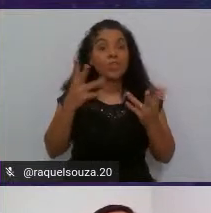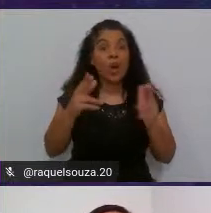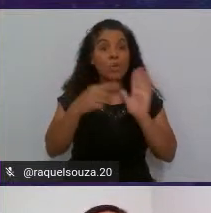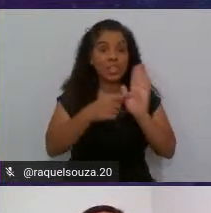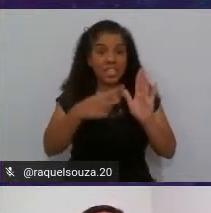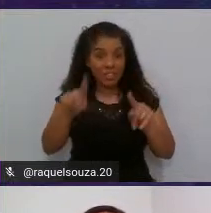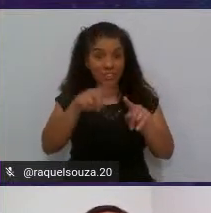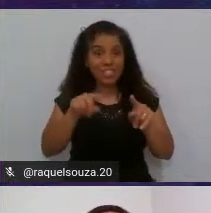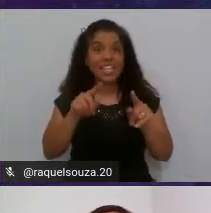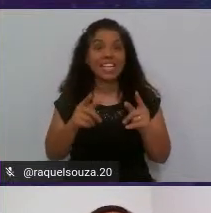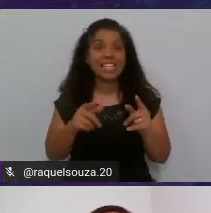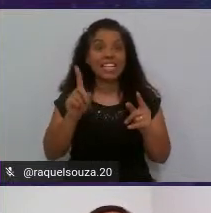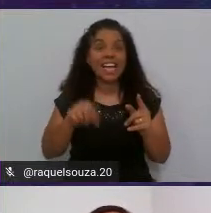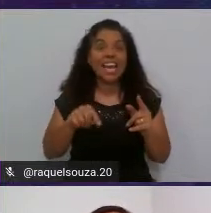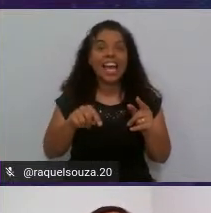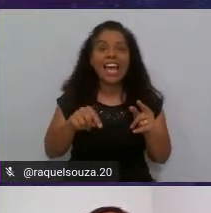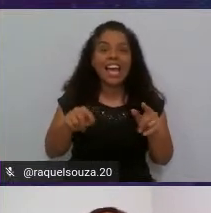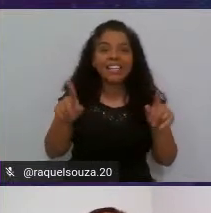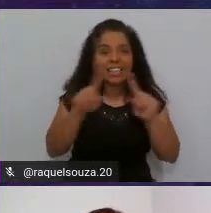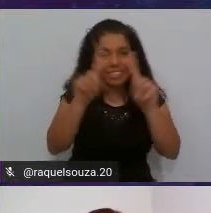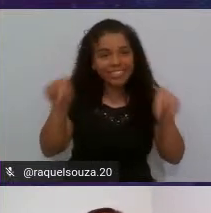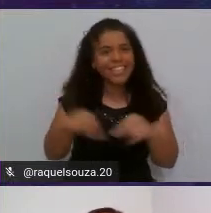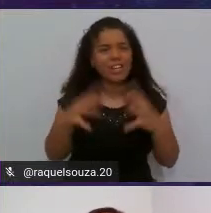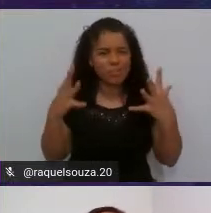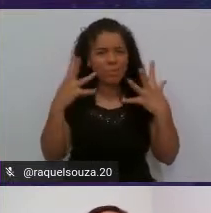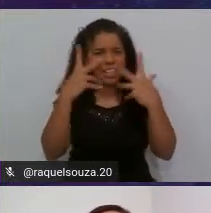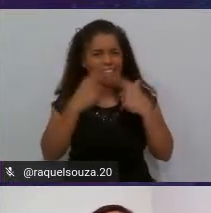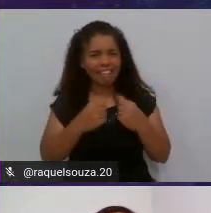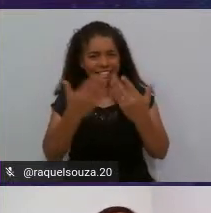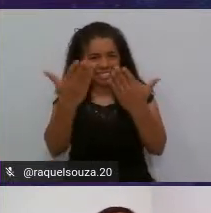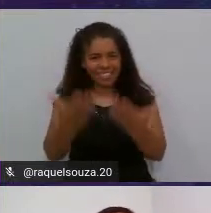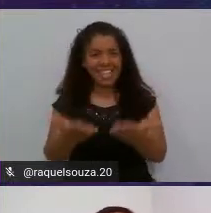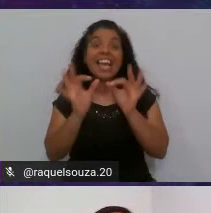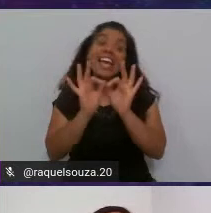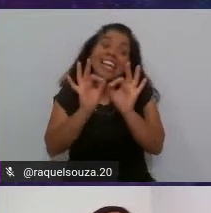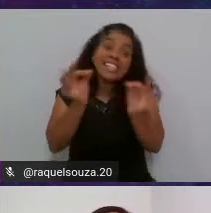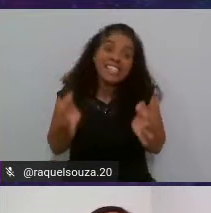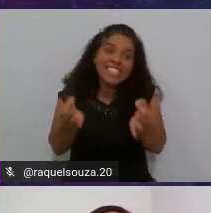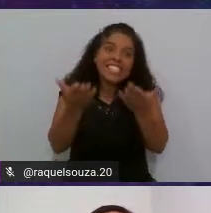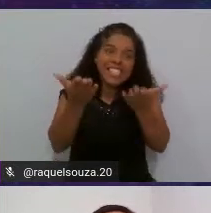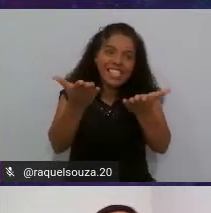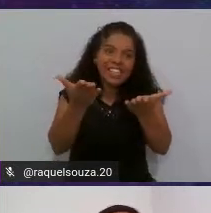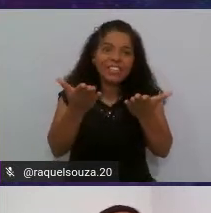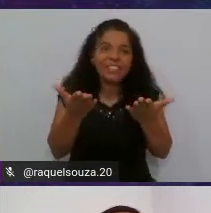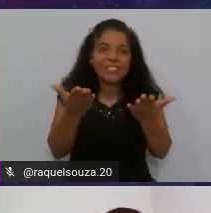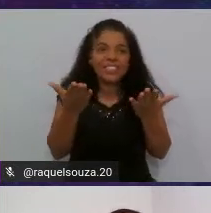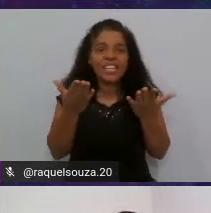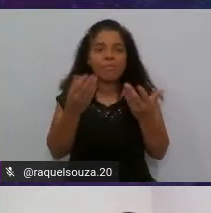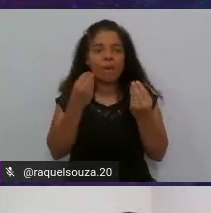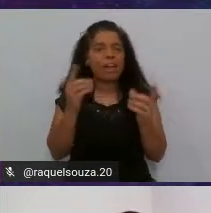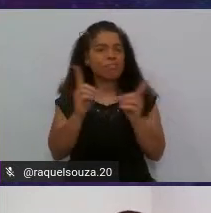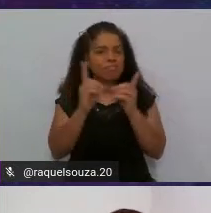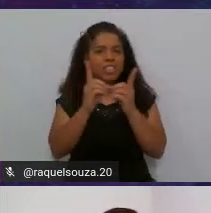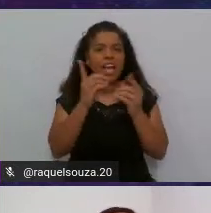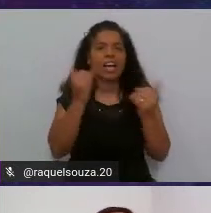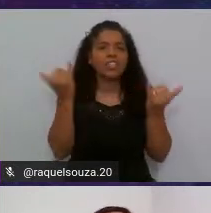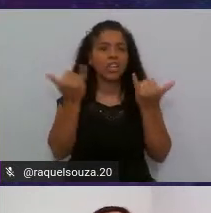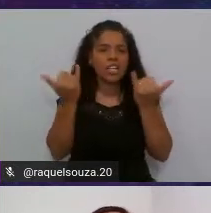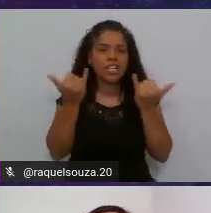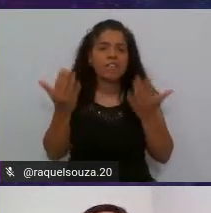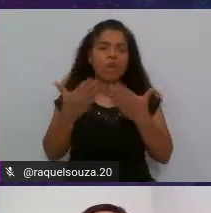vocês é uma carinha bem bonita que ele tem bem simples na verdade bem didática com algumas informações